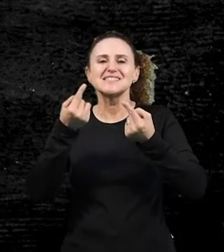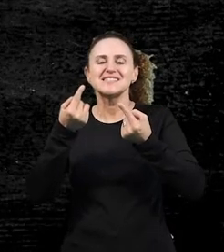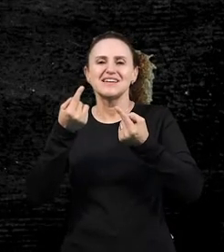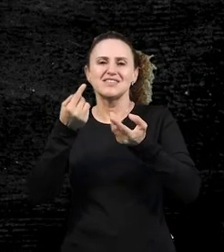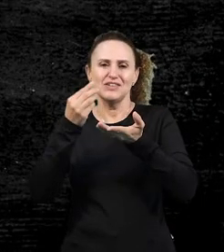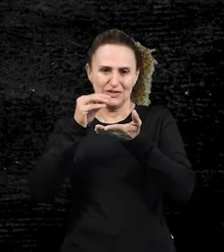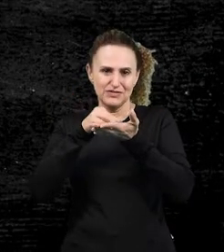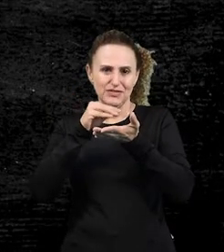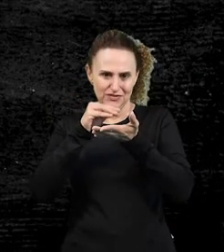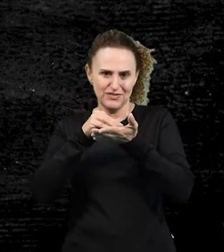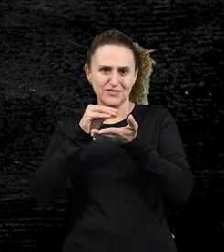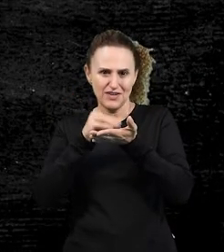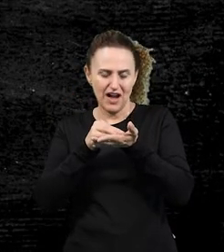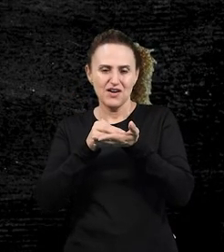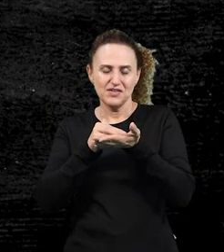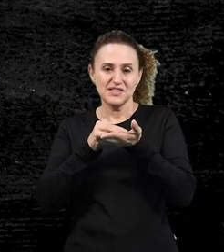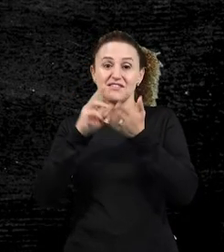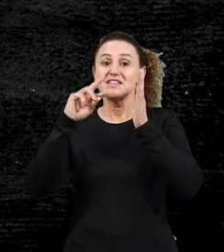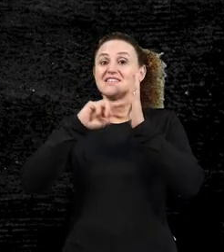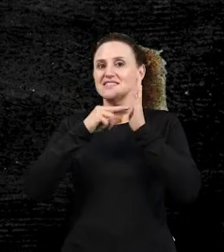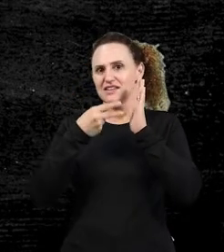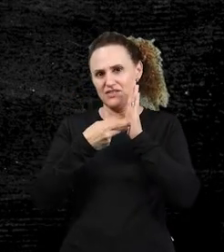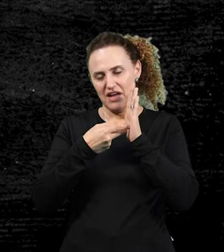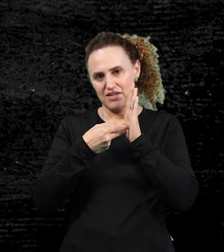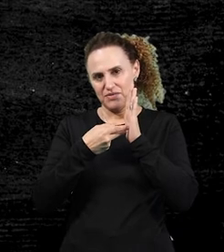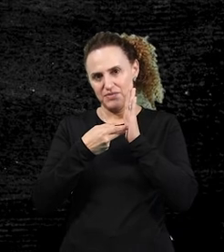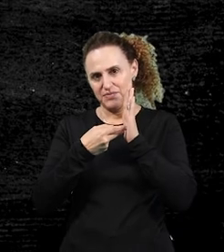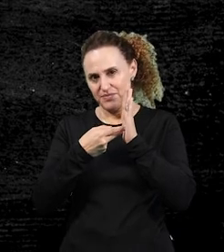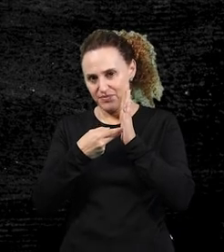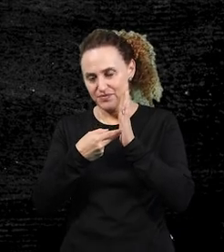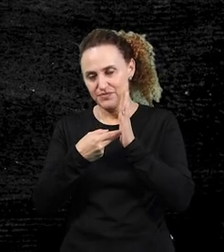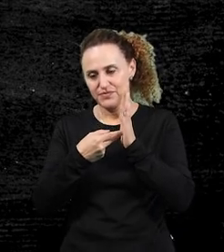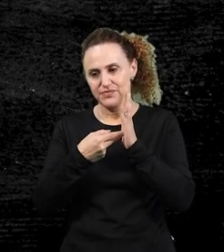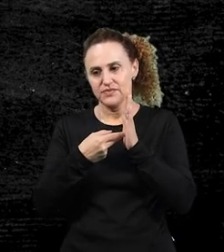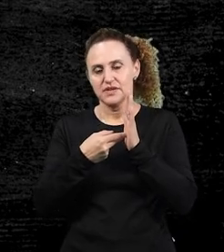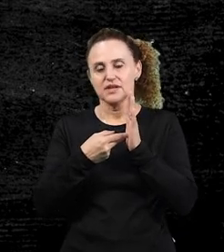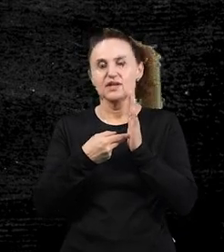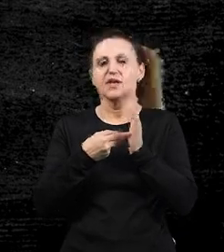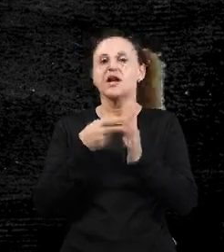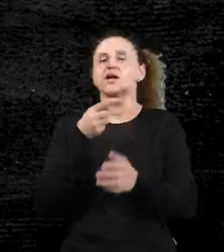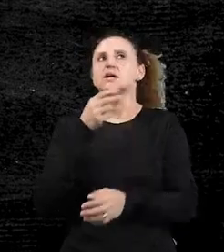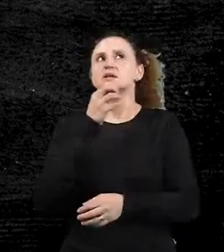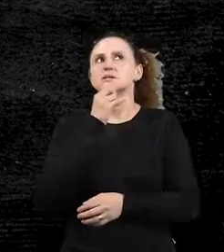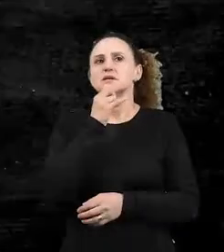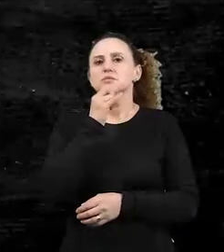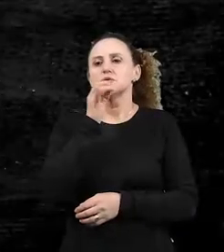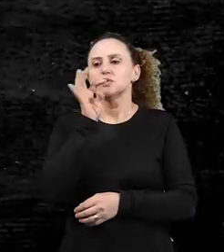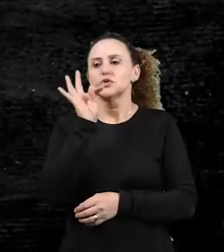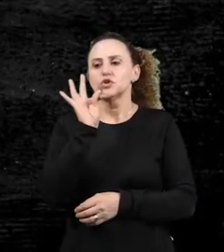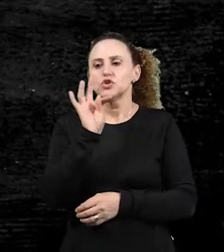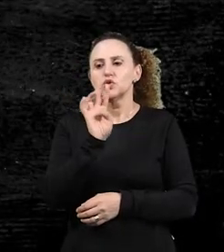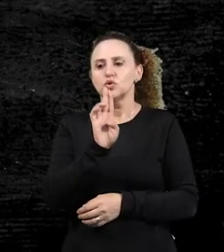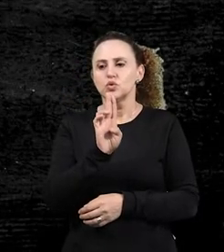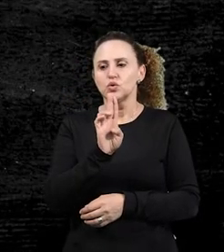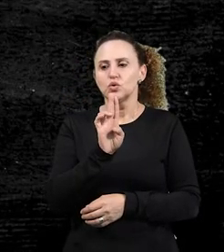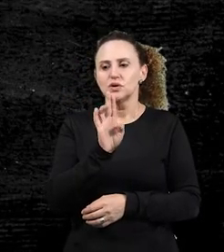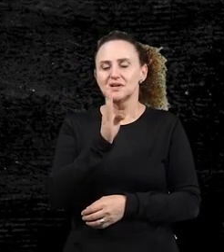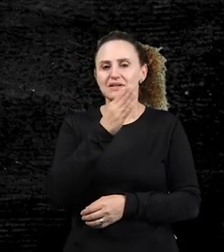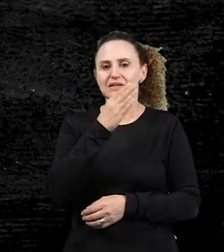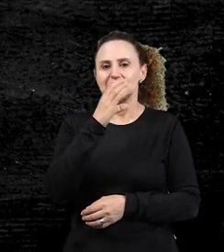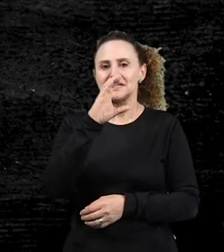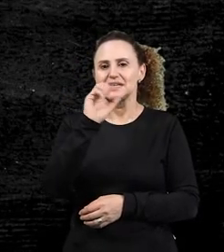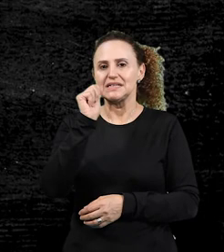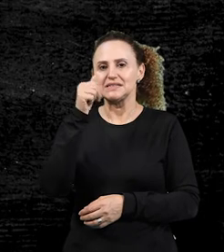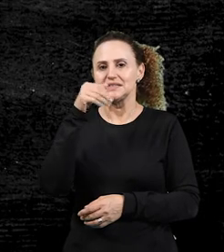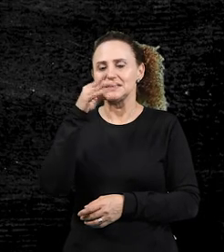entende? Então, isso que vocês têm que lembrar. No caso aqui, tu cantas, tu cantavas,